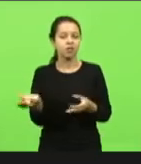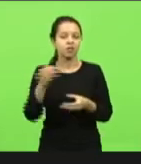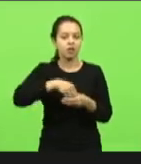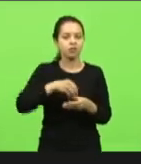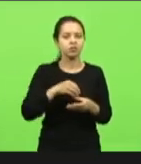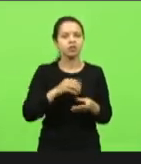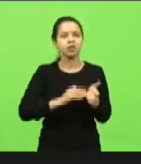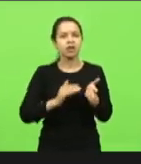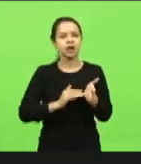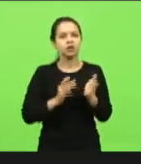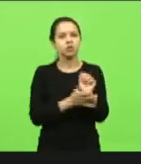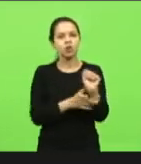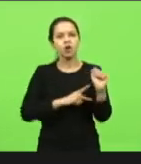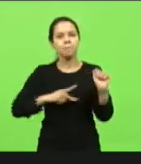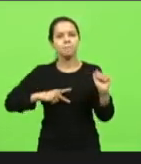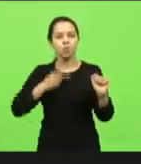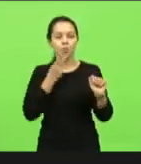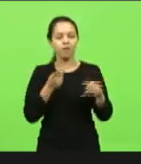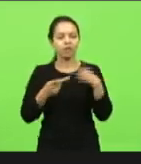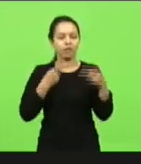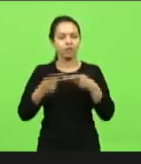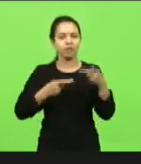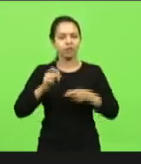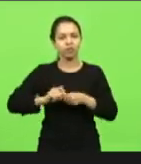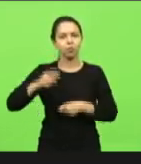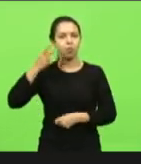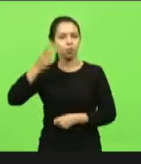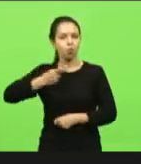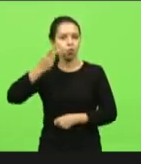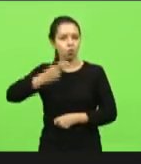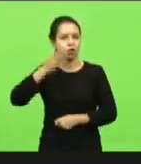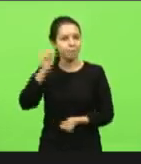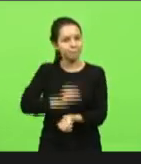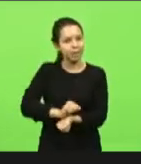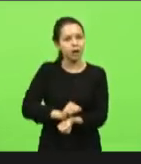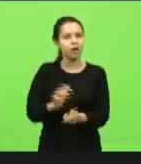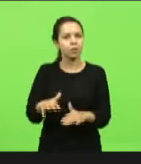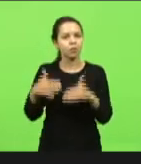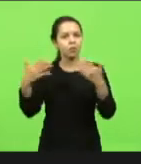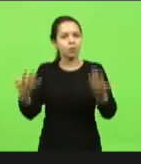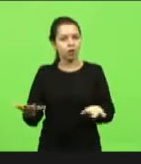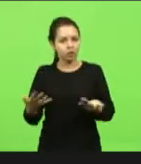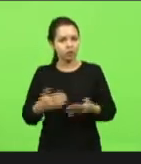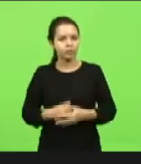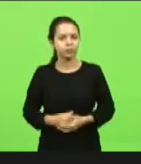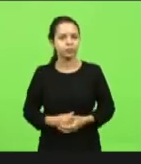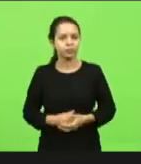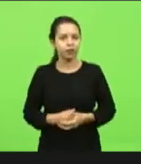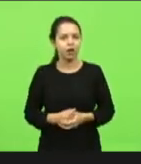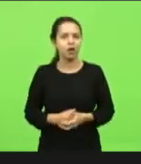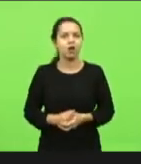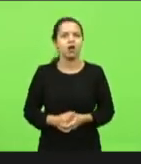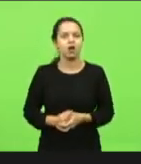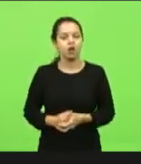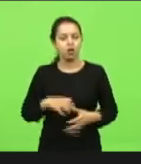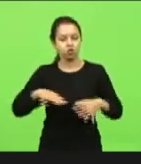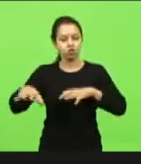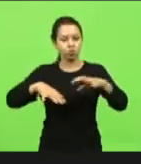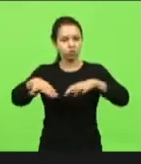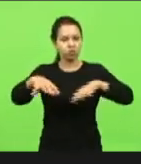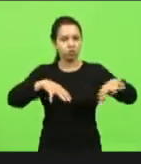pública parar de fazer política quando que vão parar com isso a distribuição do efetivo